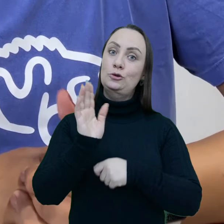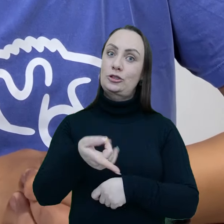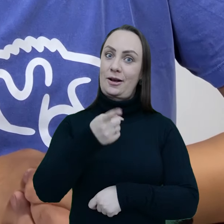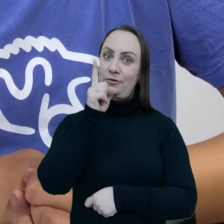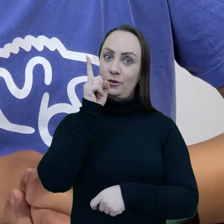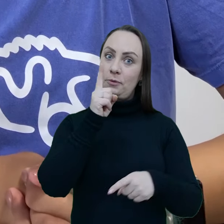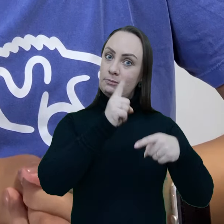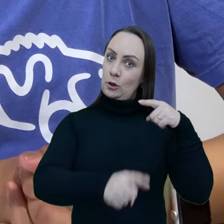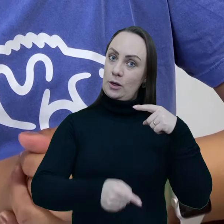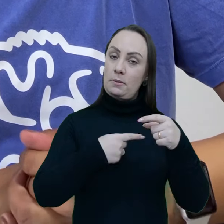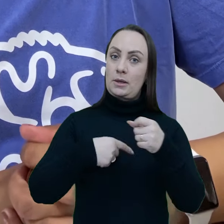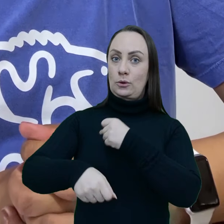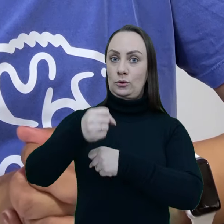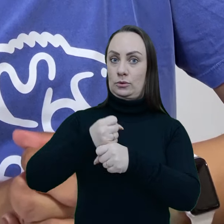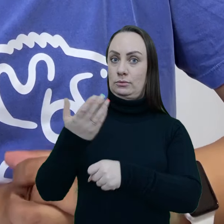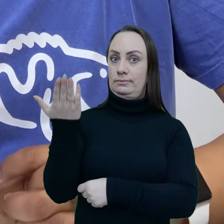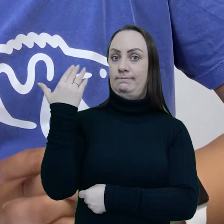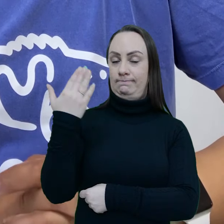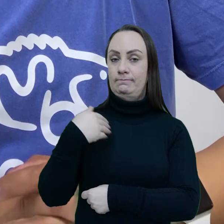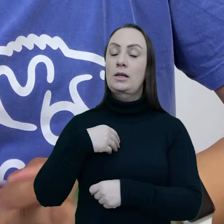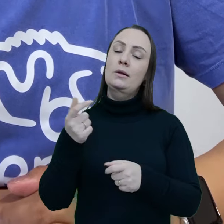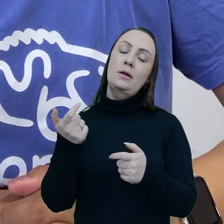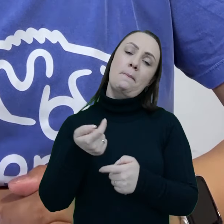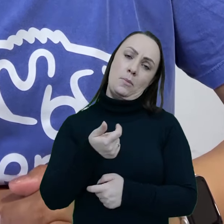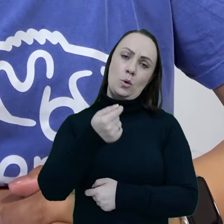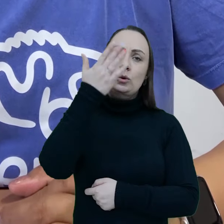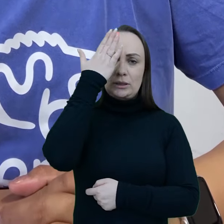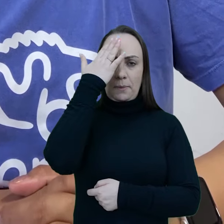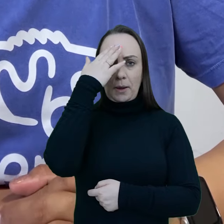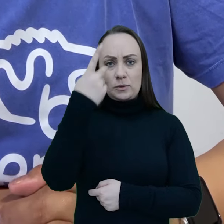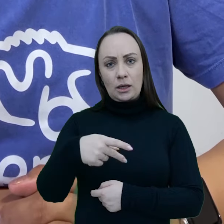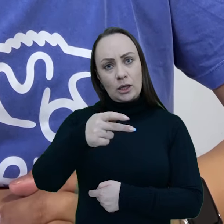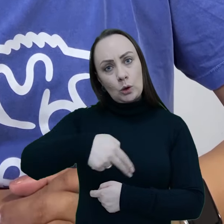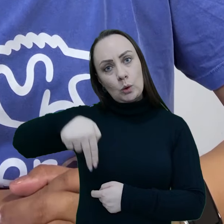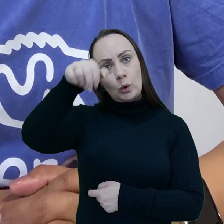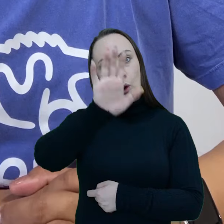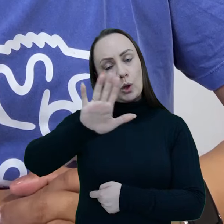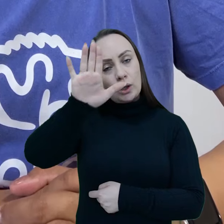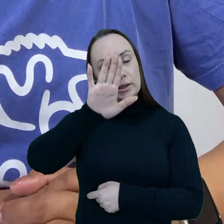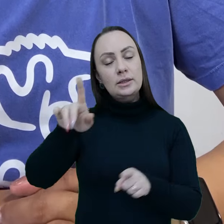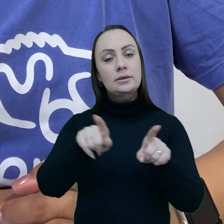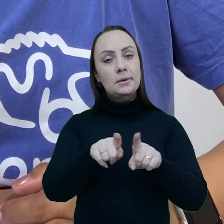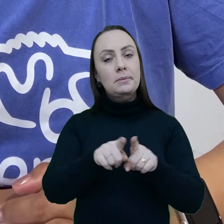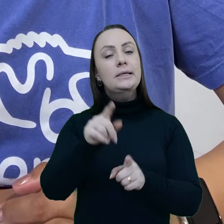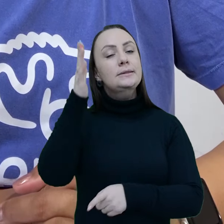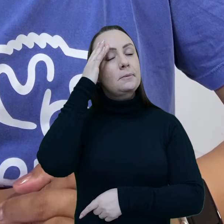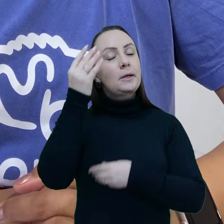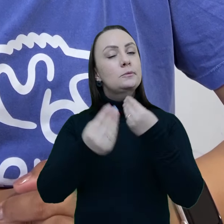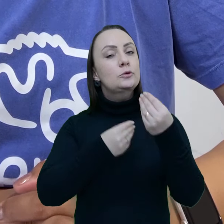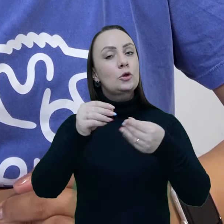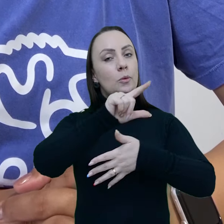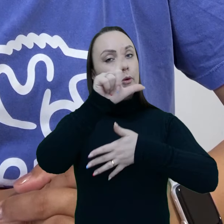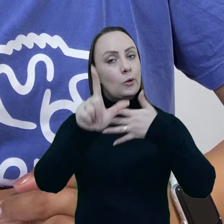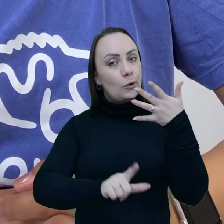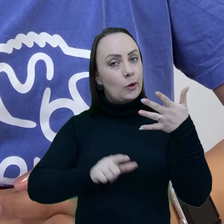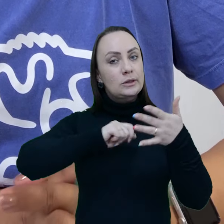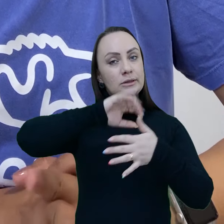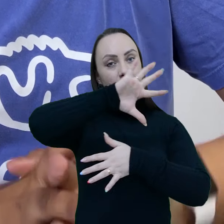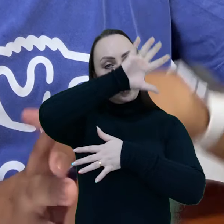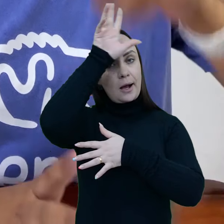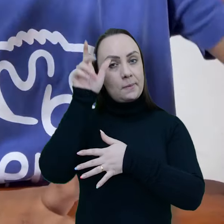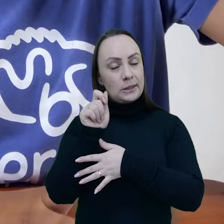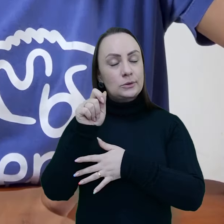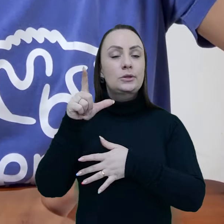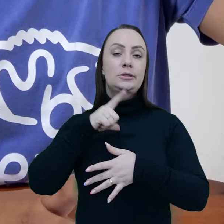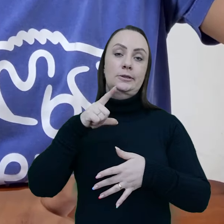sistema, num comércio que já foi proibido durante algum tempo. Poucos sabemos sobre essa prática aqui no Norte. Falando isso especificamente na